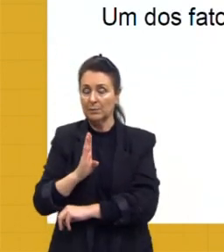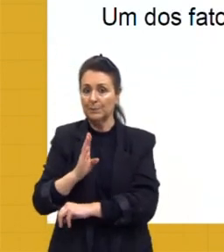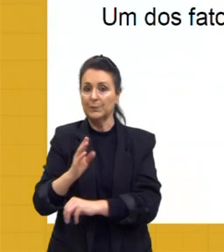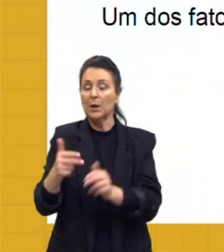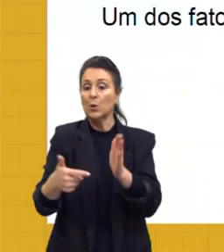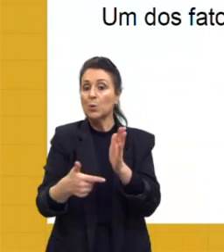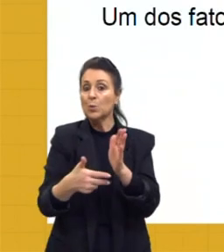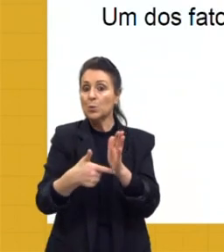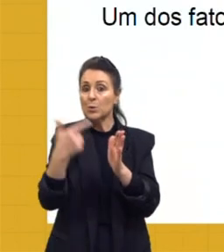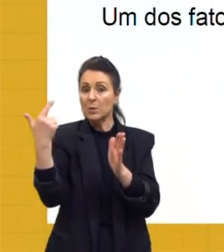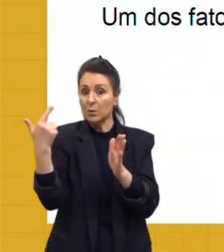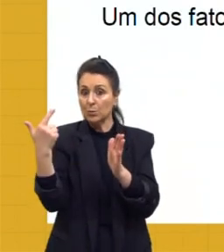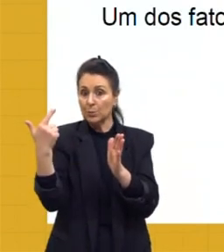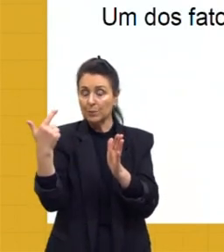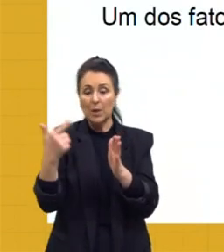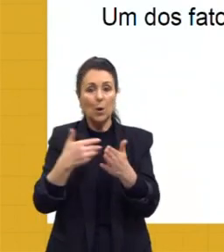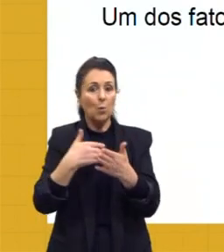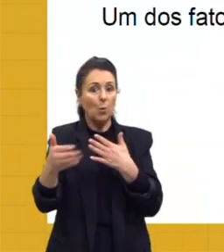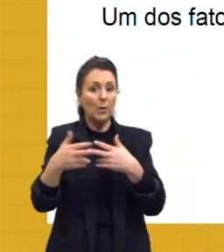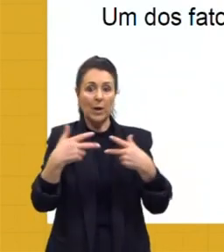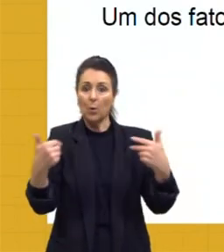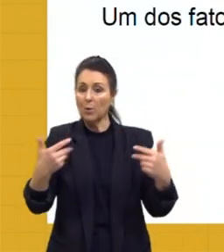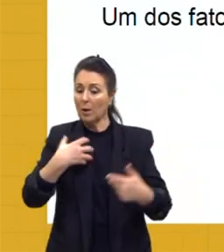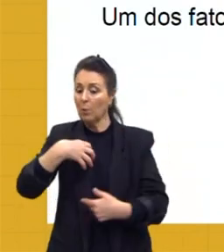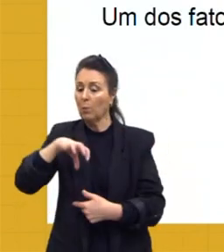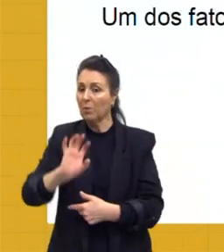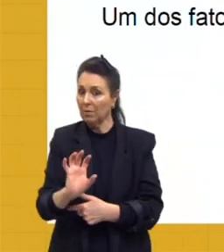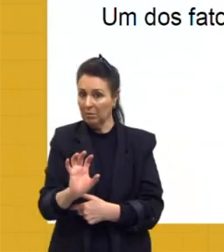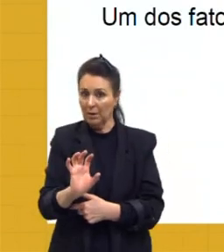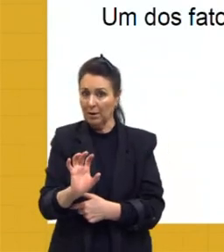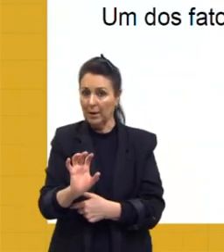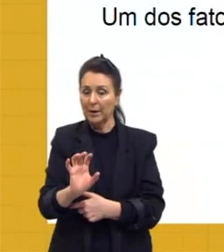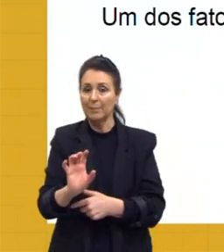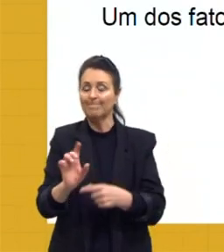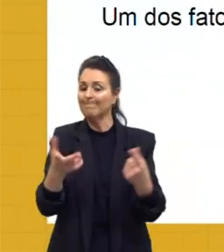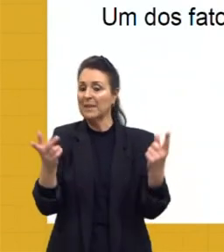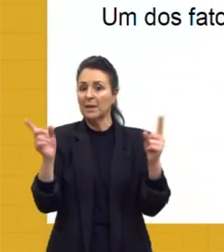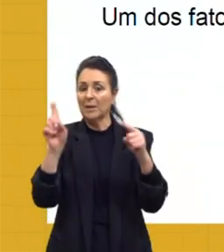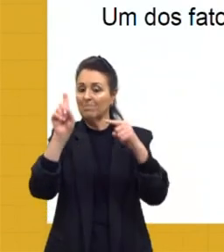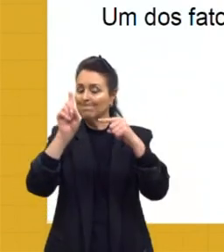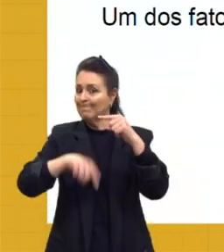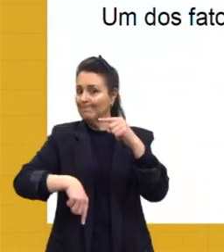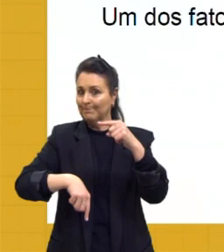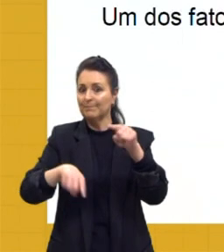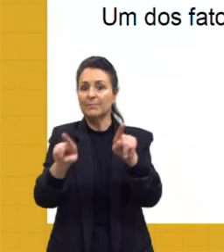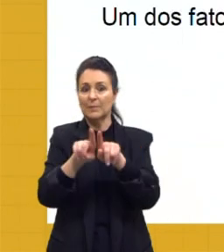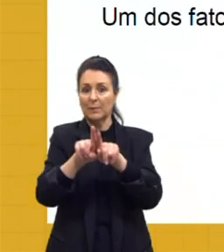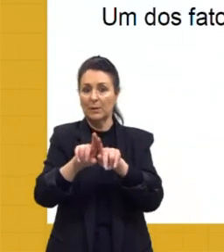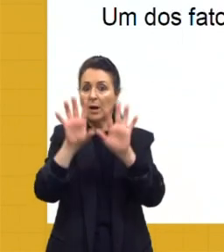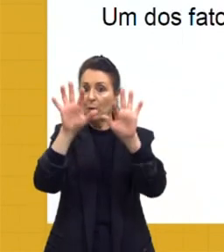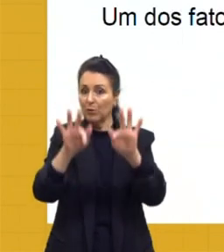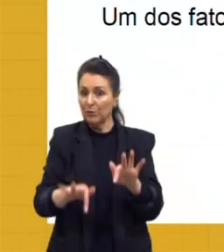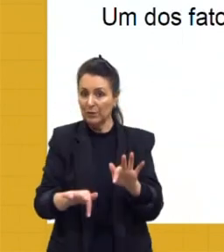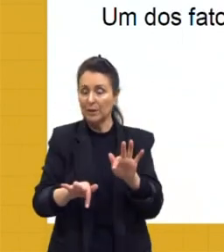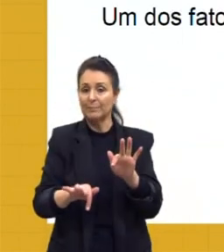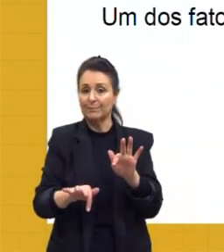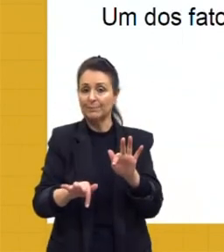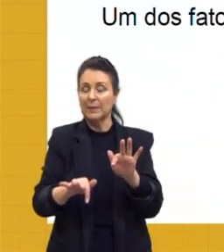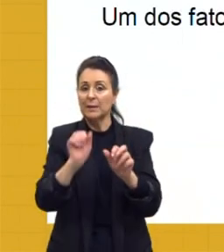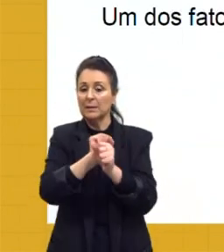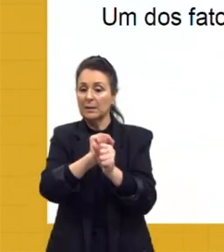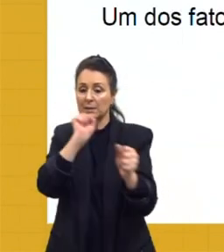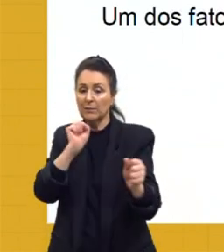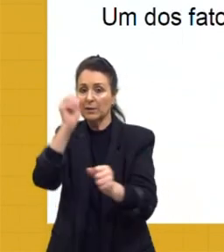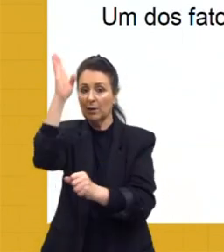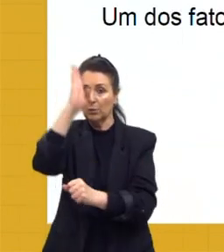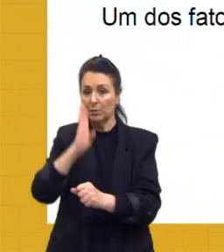artigo. revogam-se qualquer disposição contrária ao fim da escravidão no Brasil. Manda, portanto,